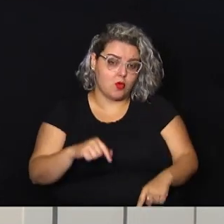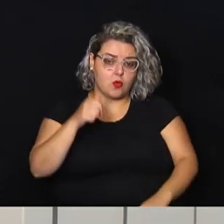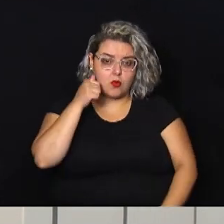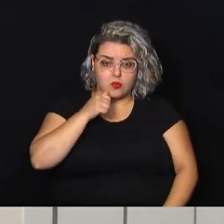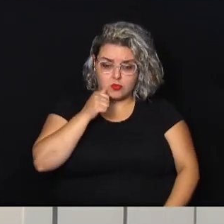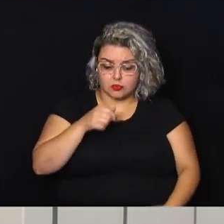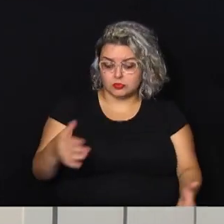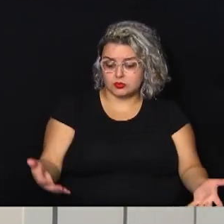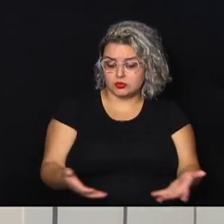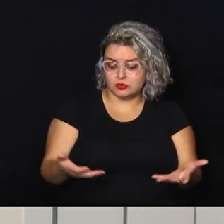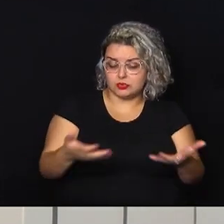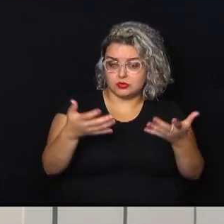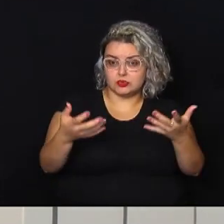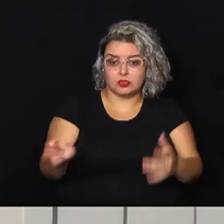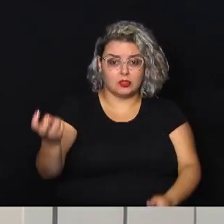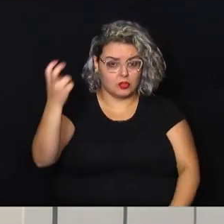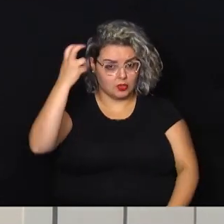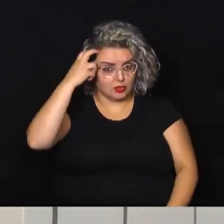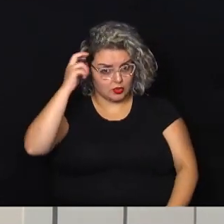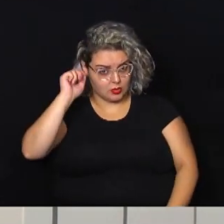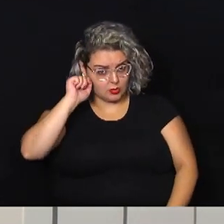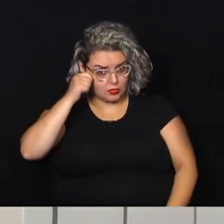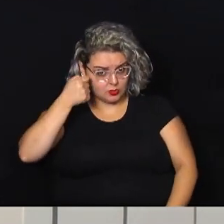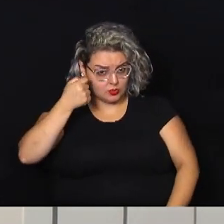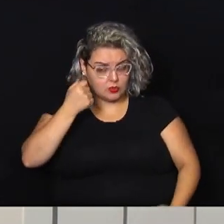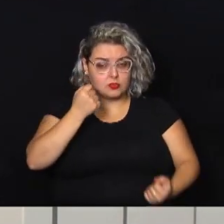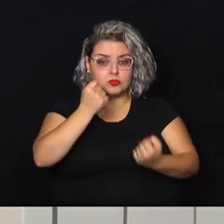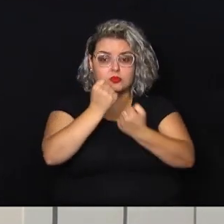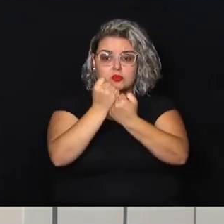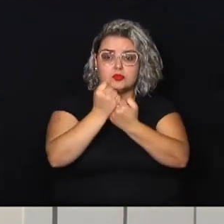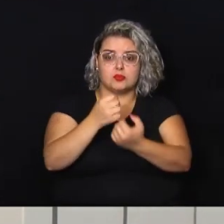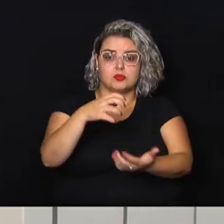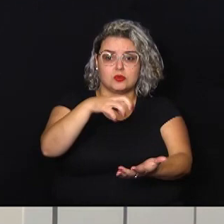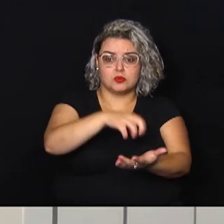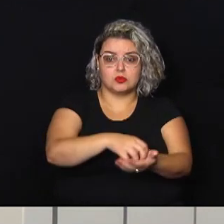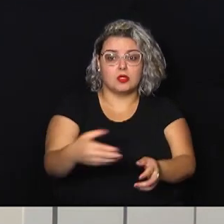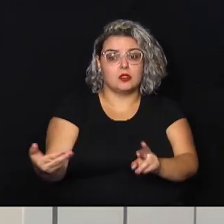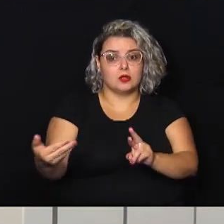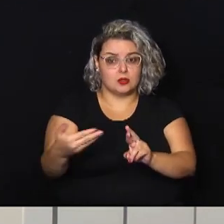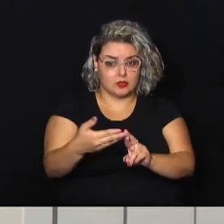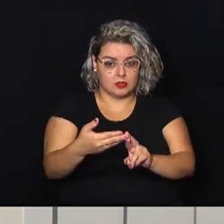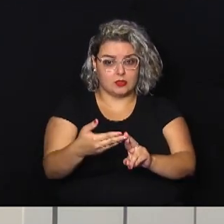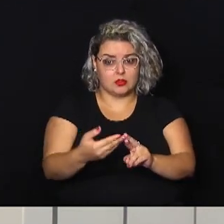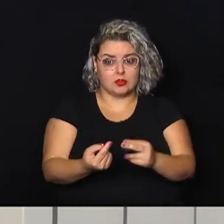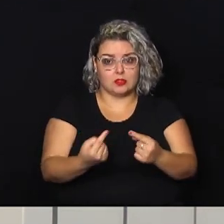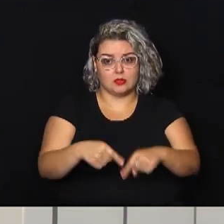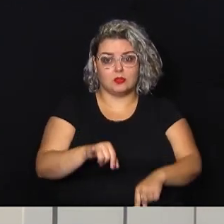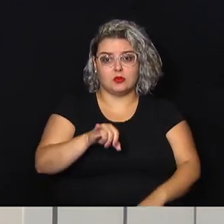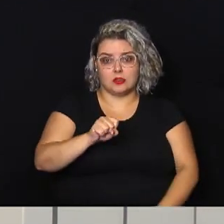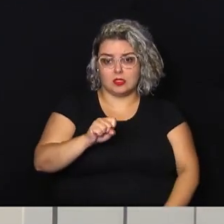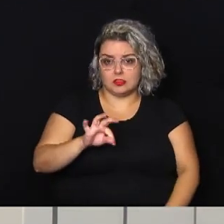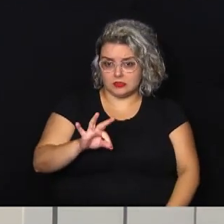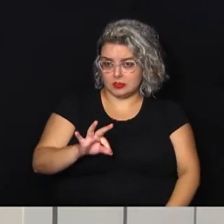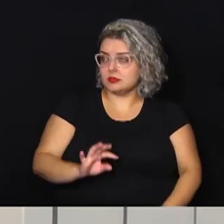incentivo à cultura negra e apoio ao Centro de Referência contra ISTs.